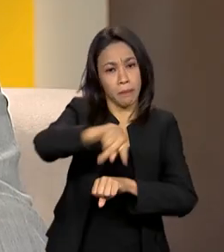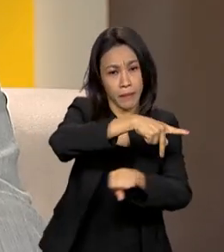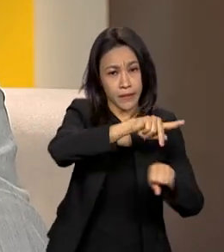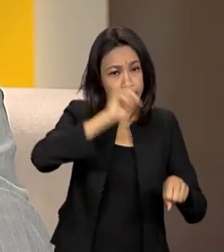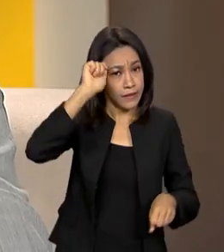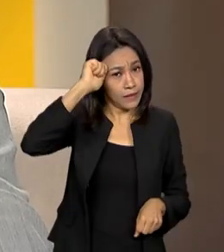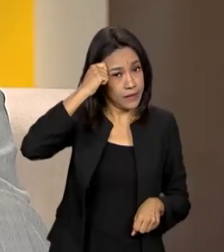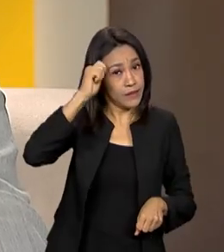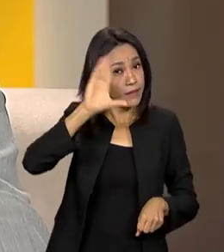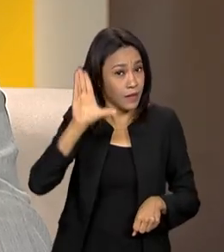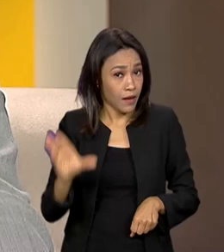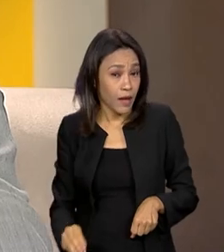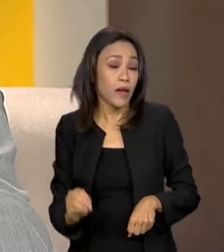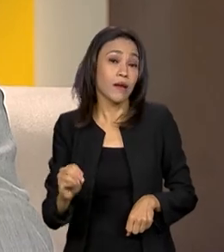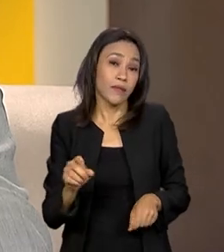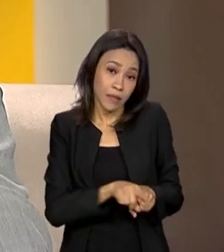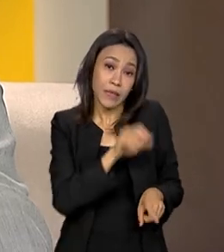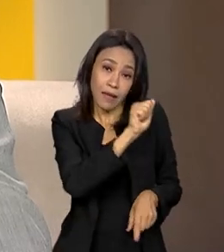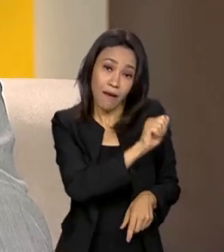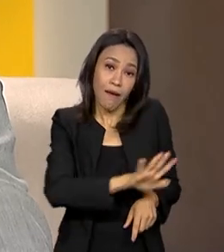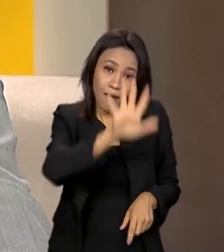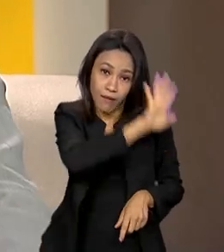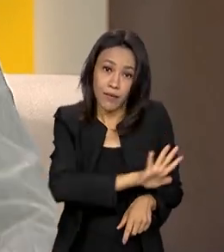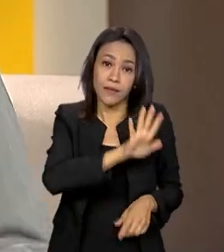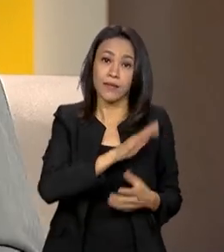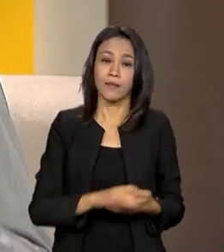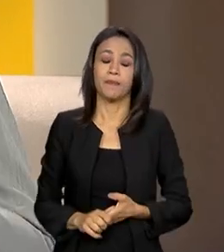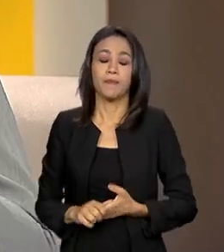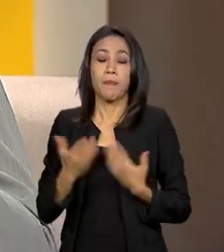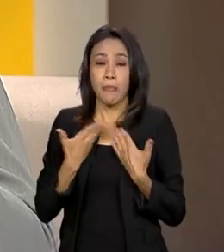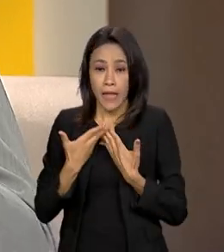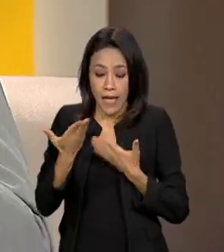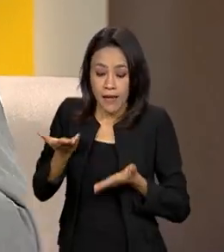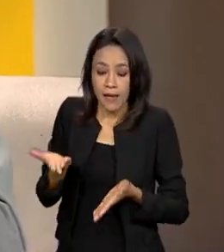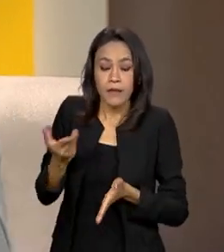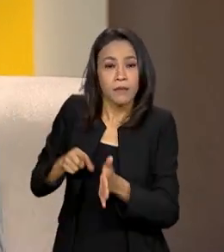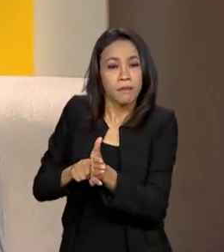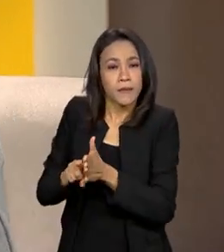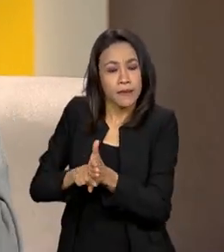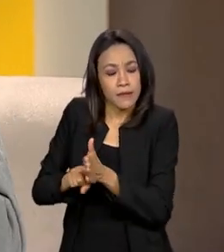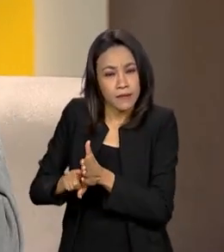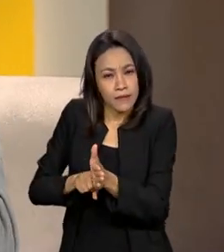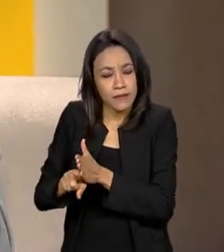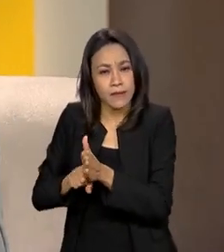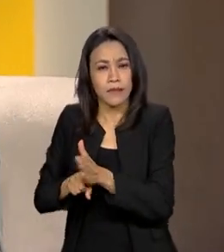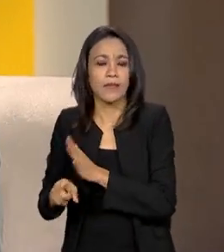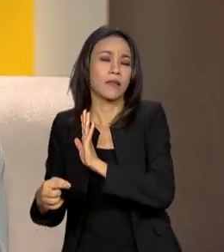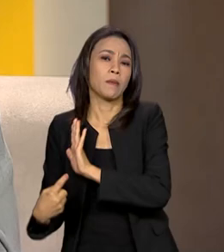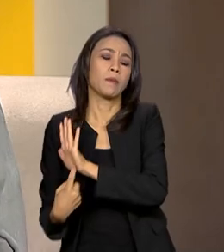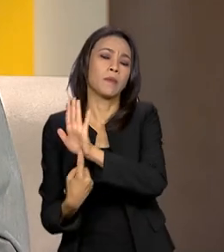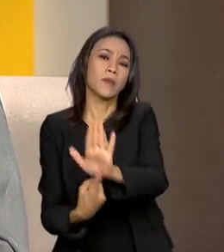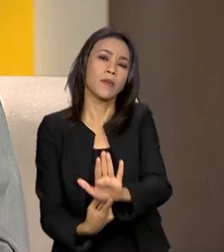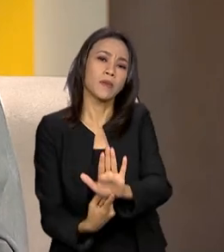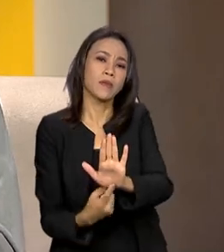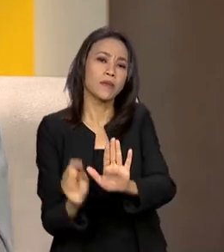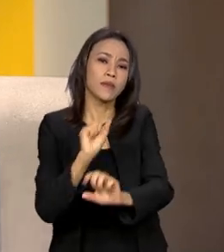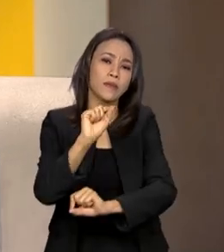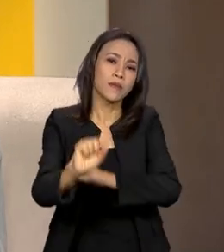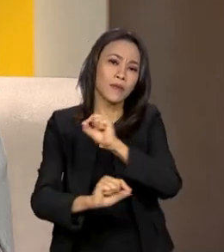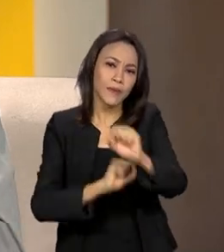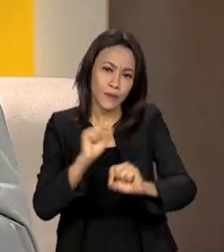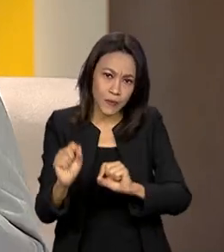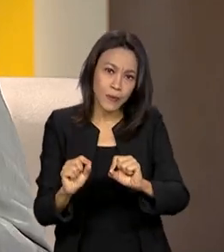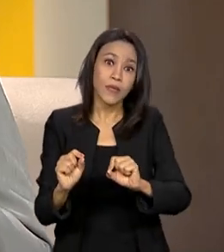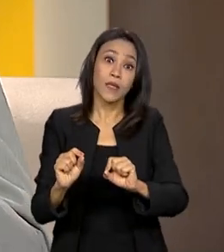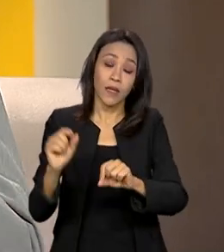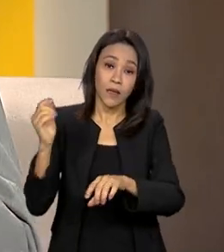um estudo que ele toca de uma maneira mais pontual, mais direta a agenda de governo